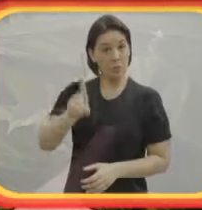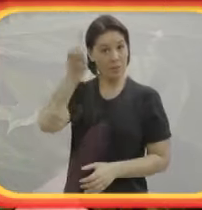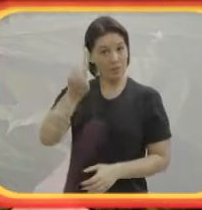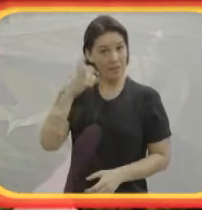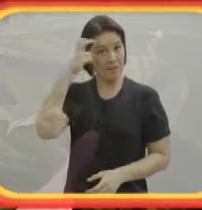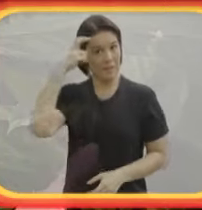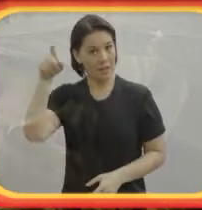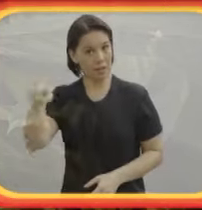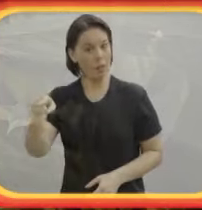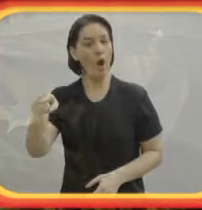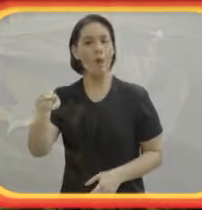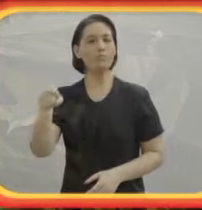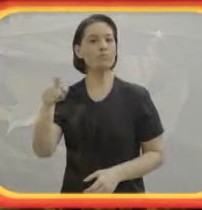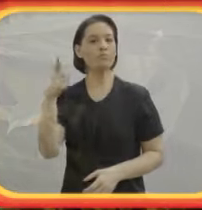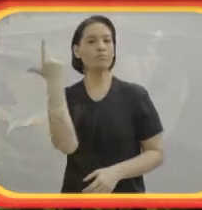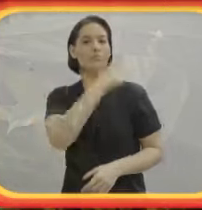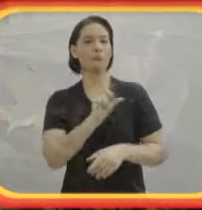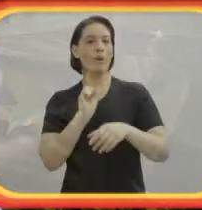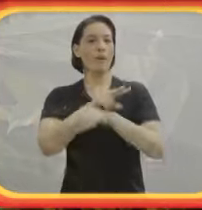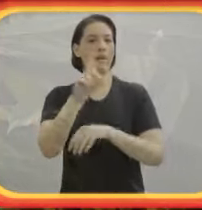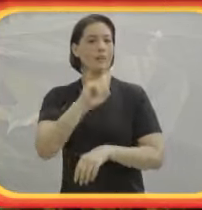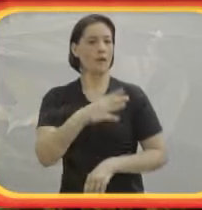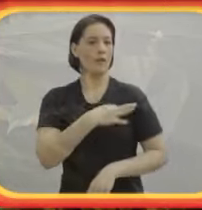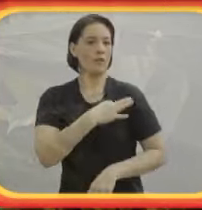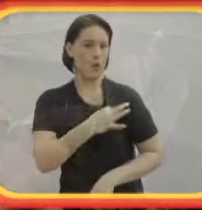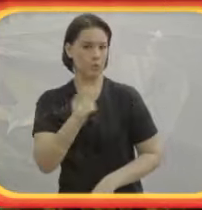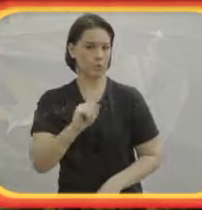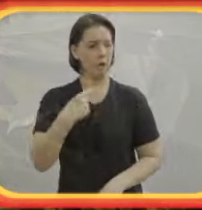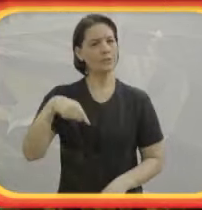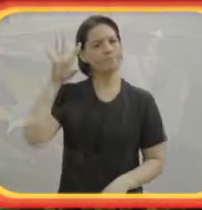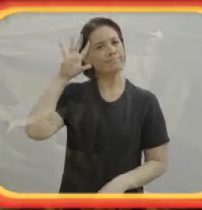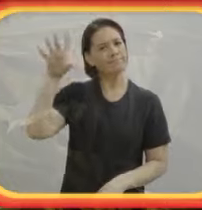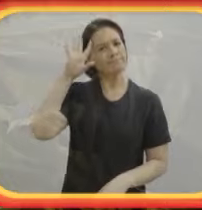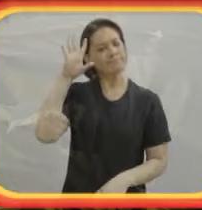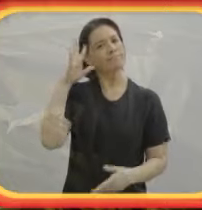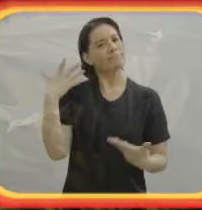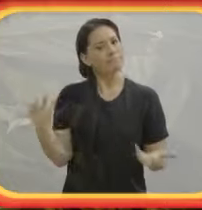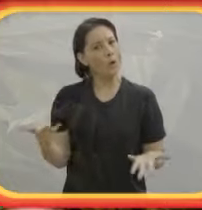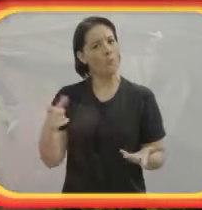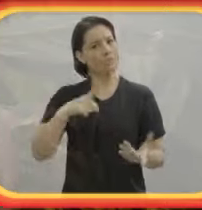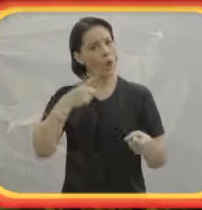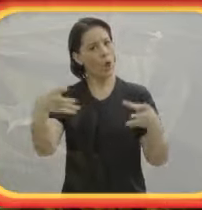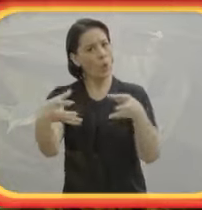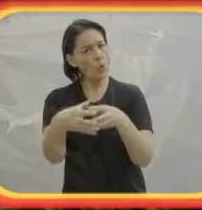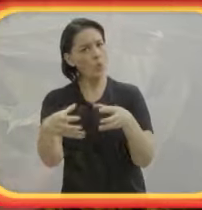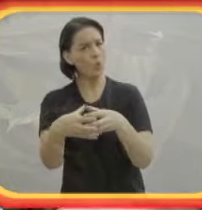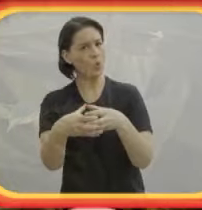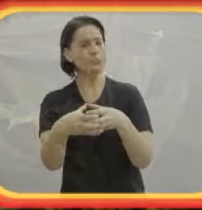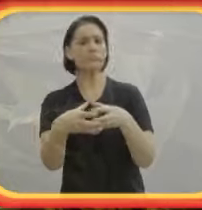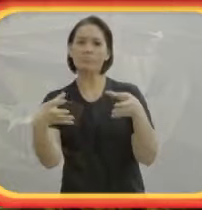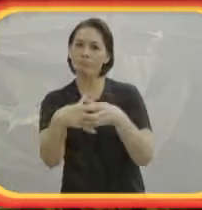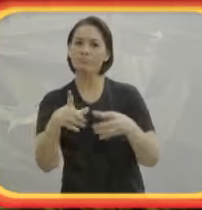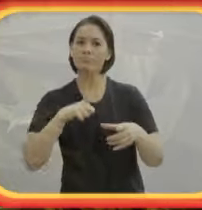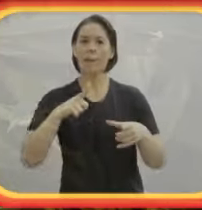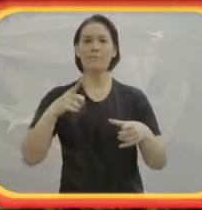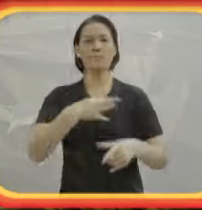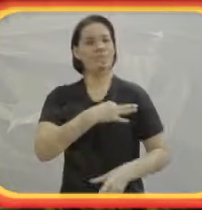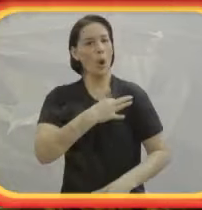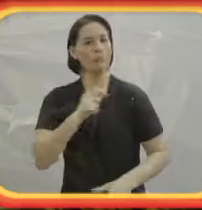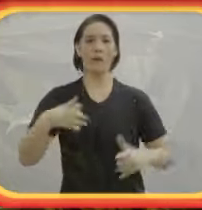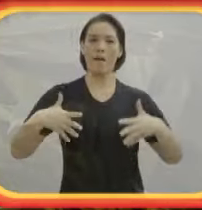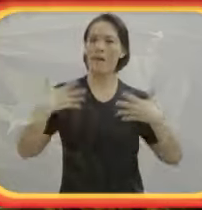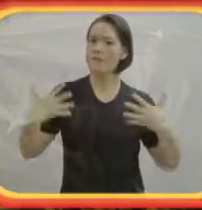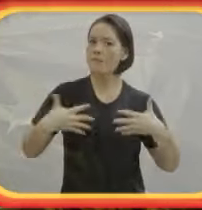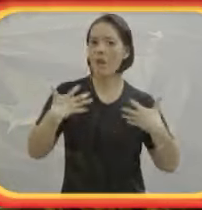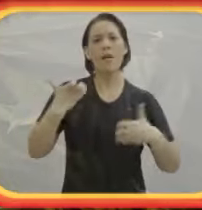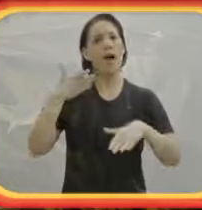outros jogos, isso não era aceito para as pessoas com deficiência intelectual não entravam no Programa de Voluntários. Aí a gente olhou e falou, poxa, a gente tem um grupo, aí tinha um